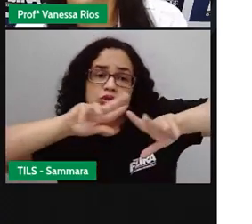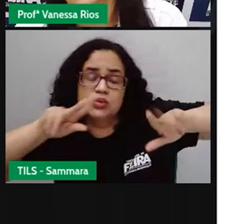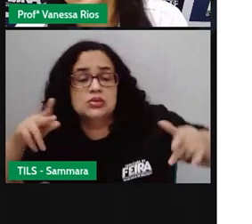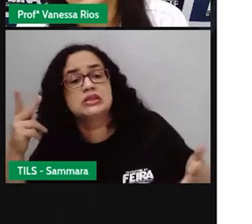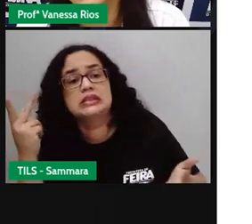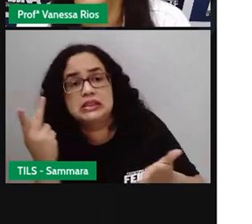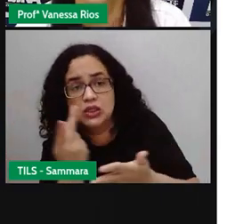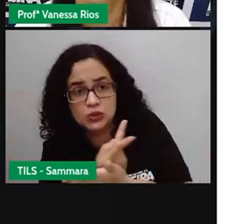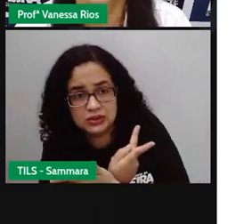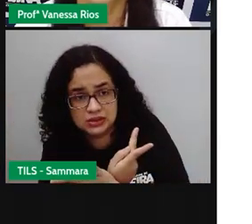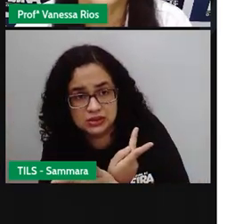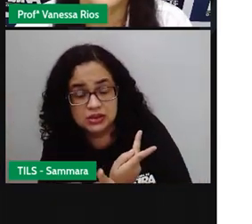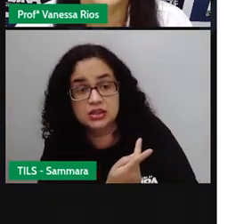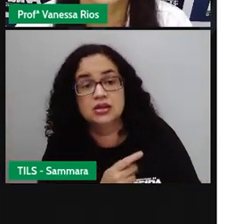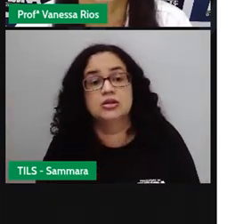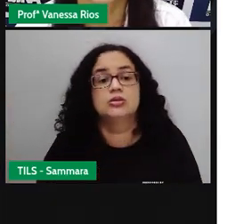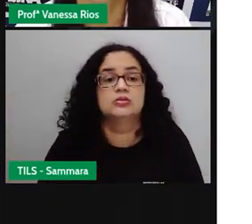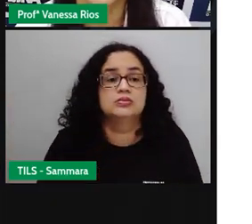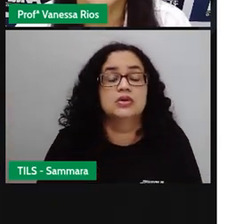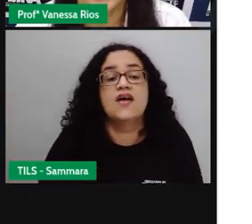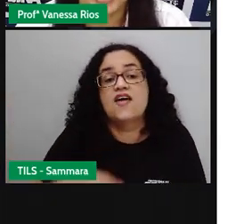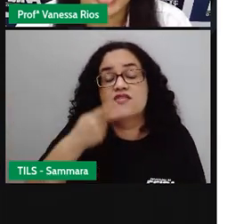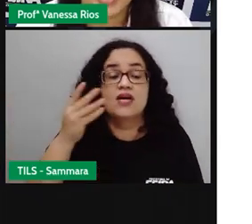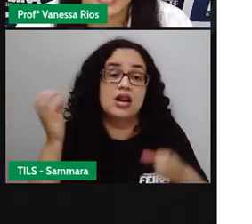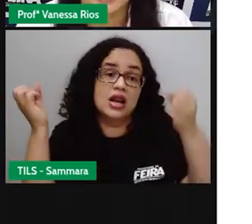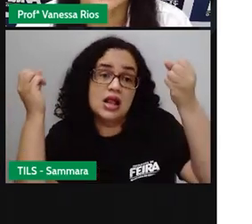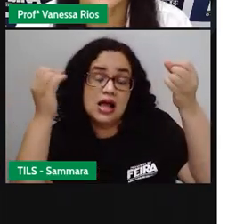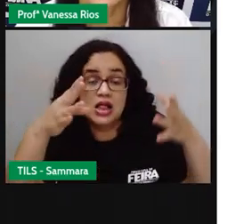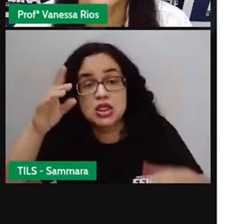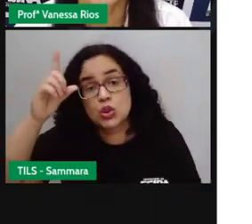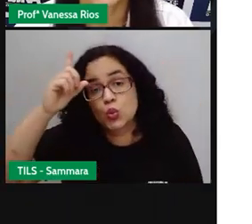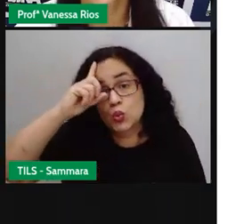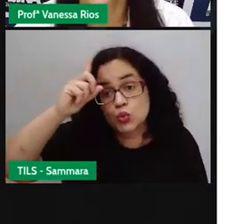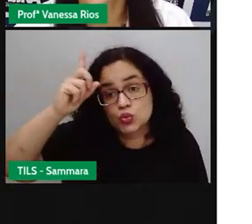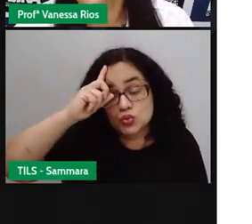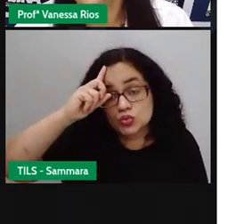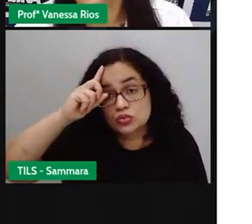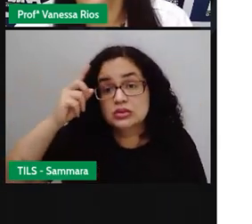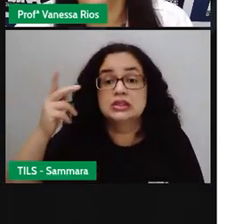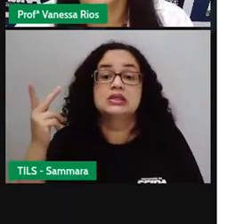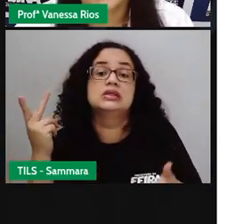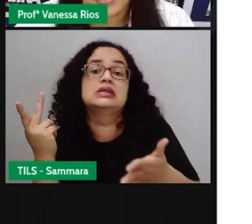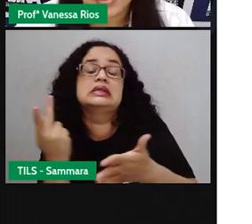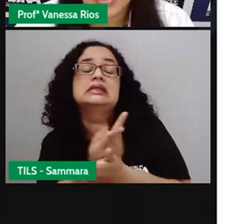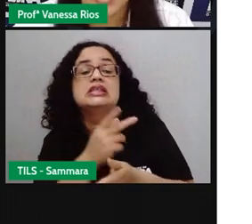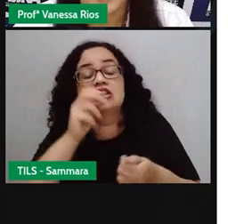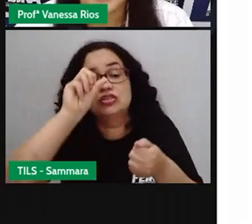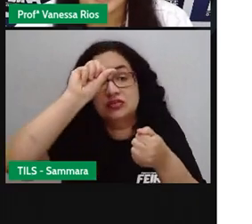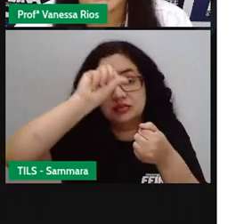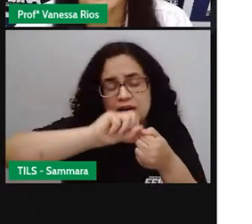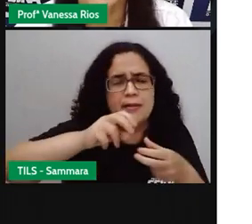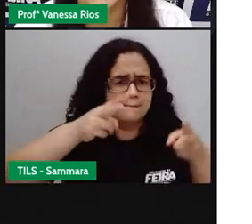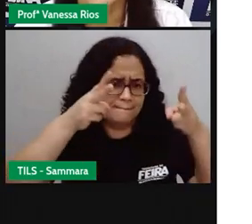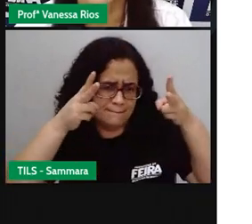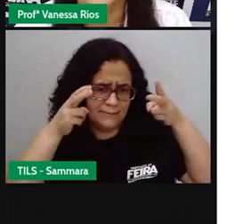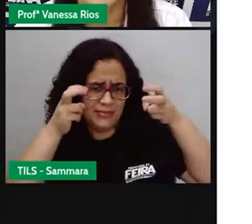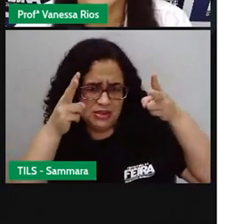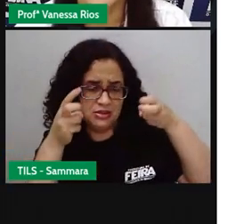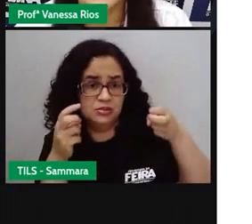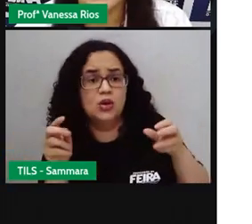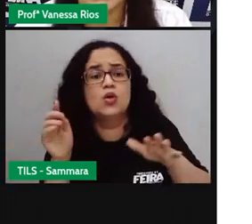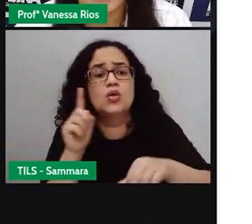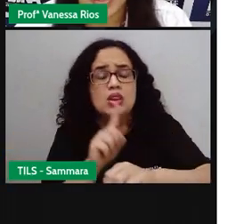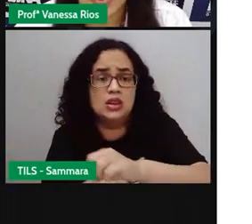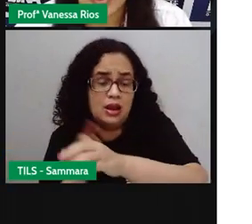acontecendo com ele. Falou da rotina dele. E falou das coisas que ele fez. Perceberam aí o